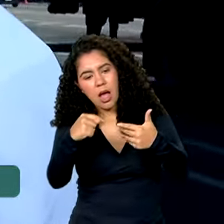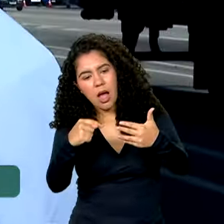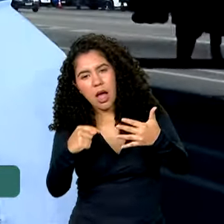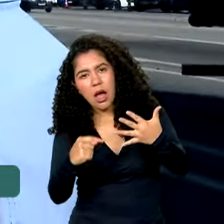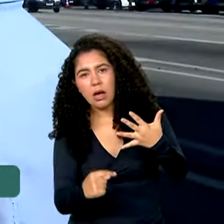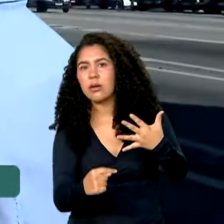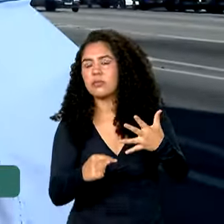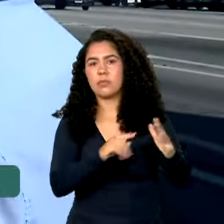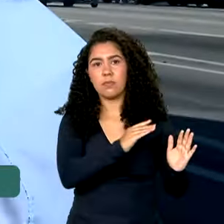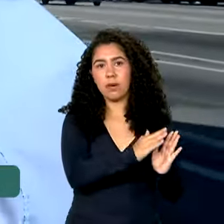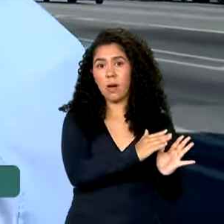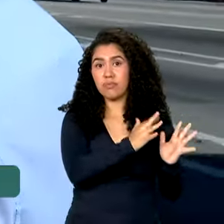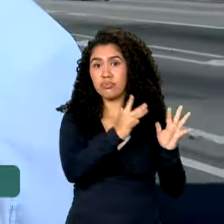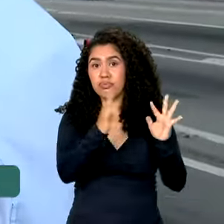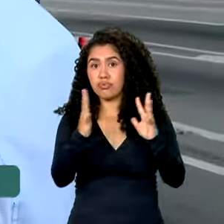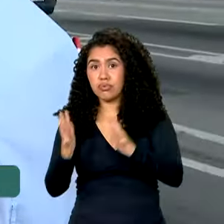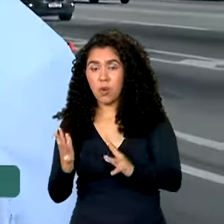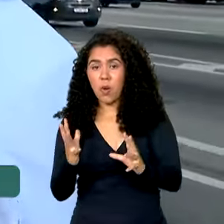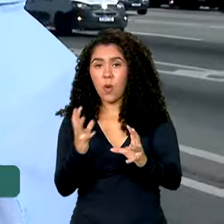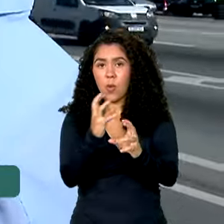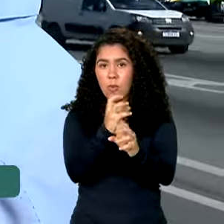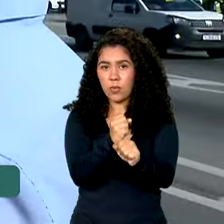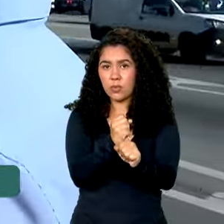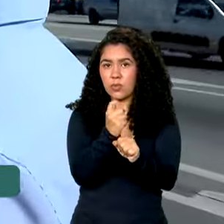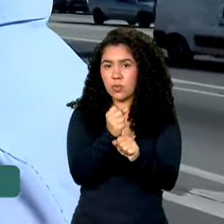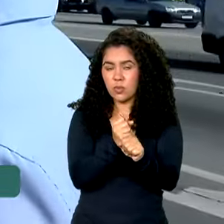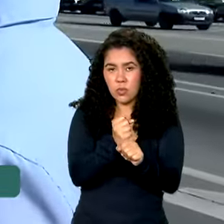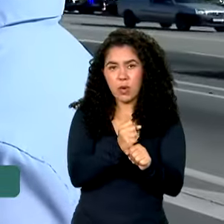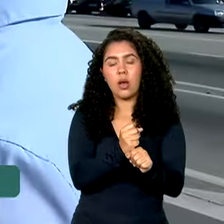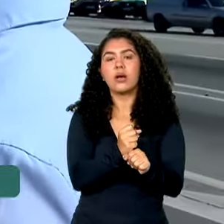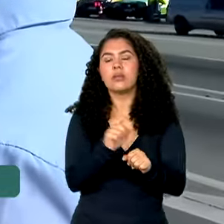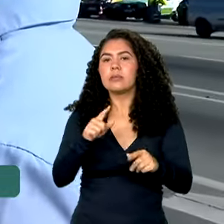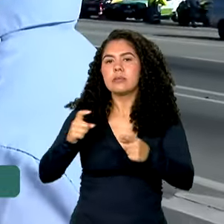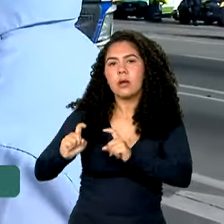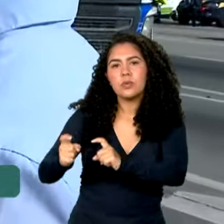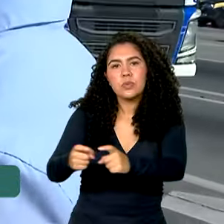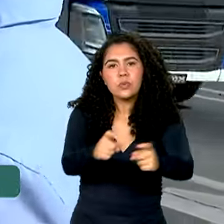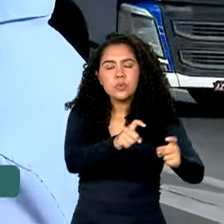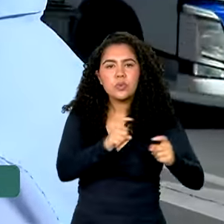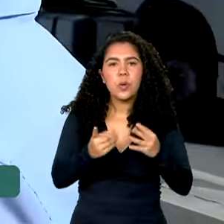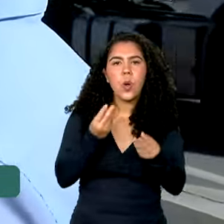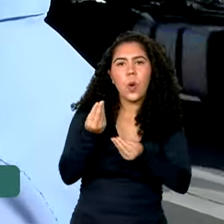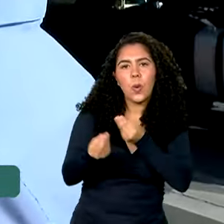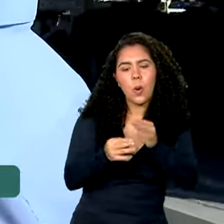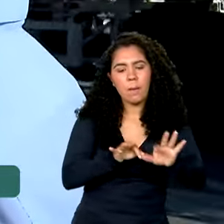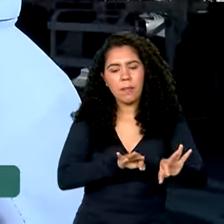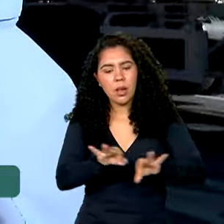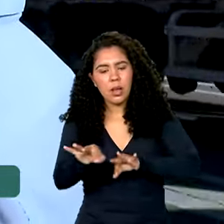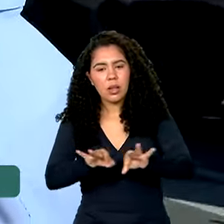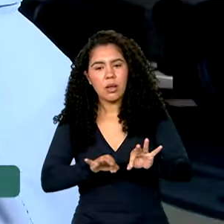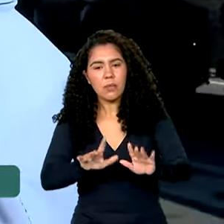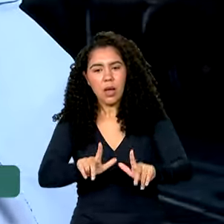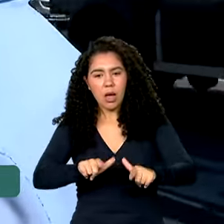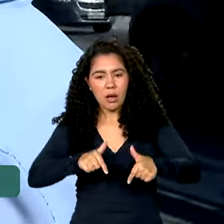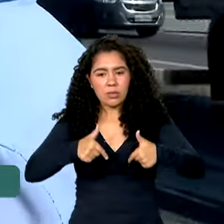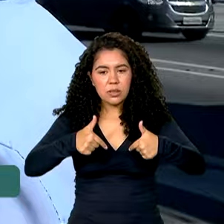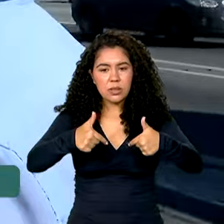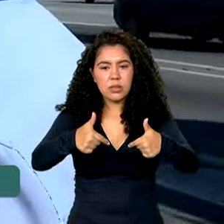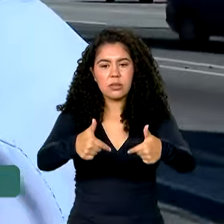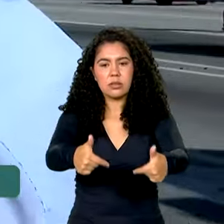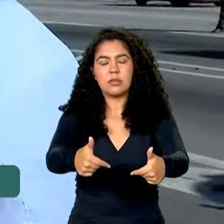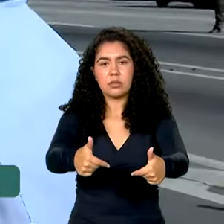todo, onde estarão todos eles discutindo esse planejamento para atuar com ação